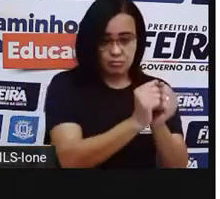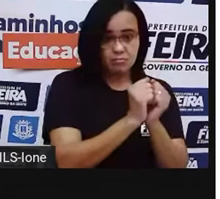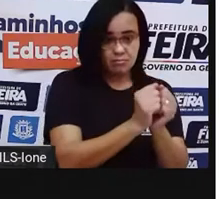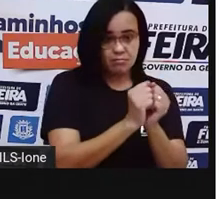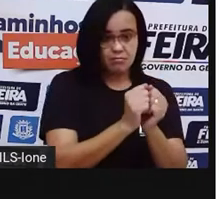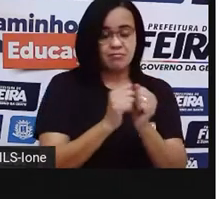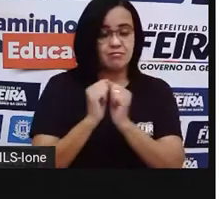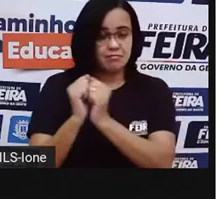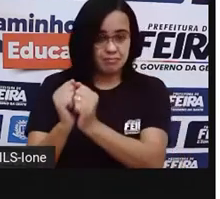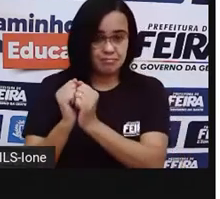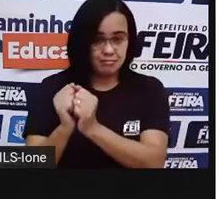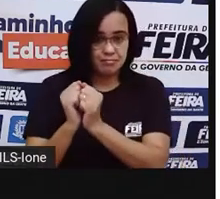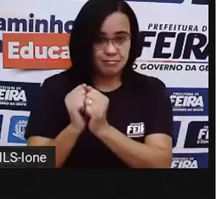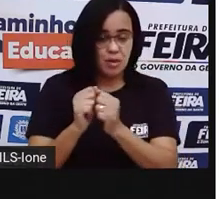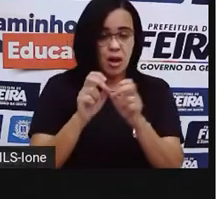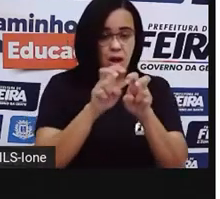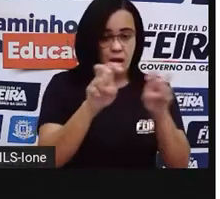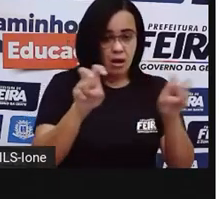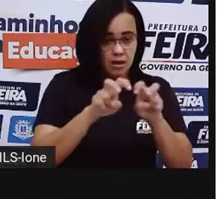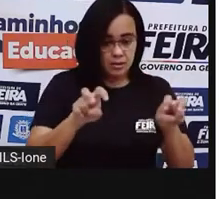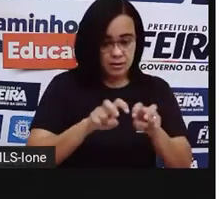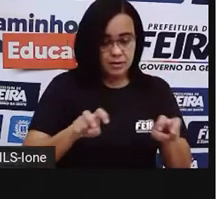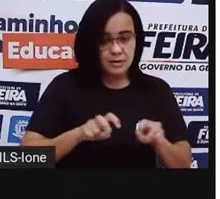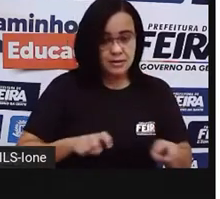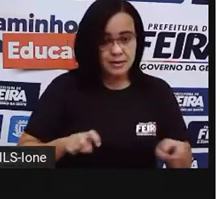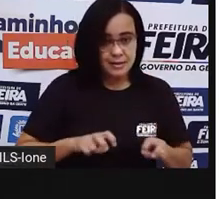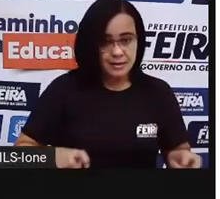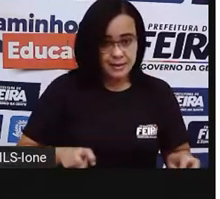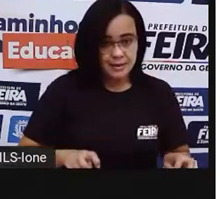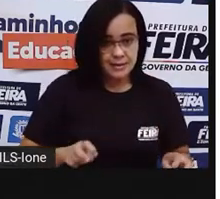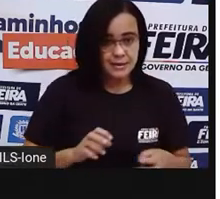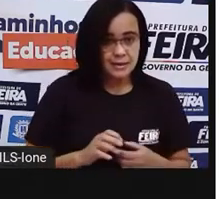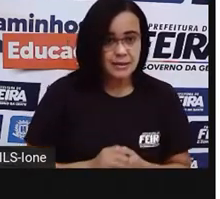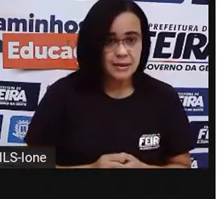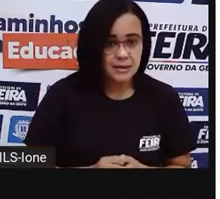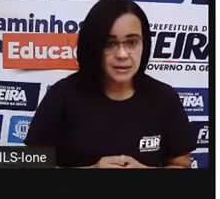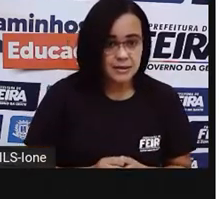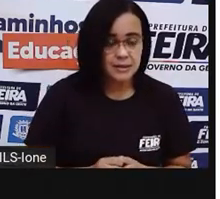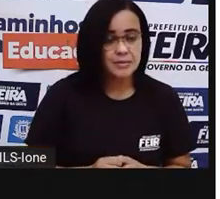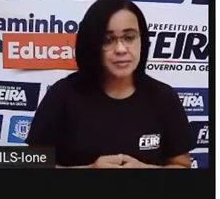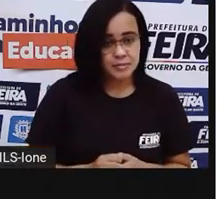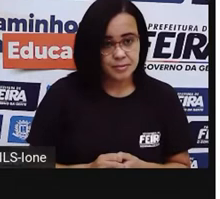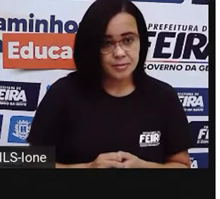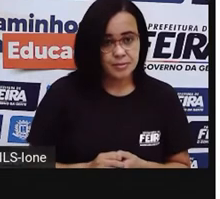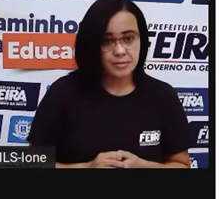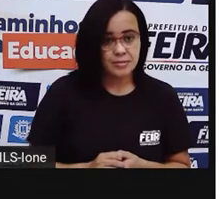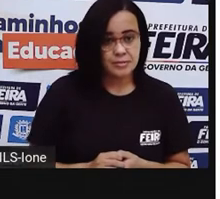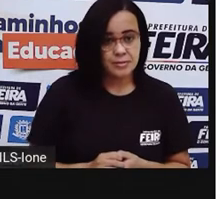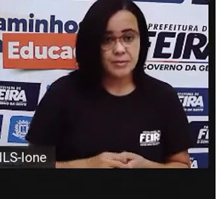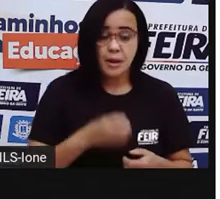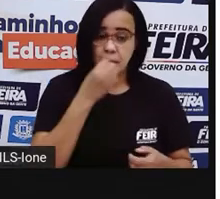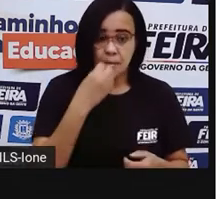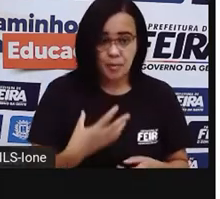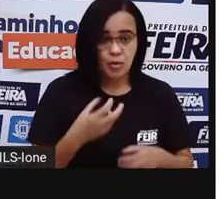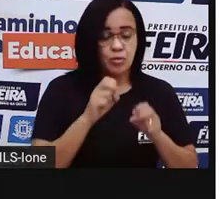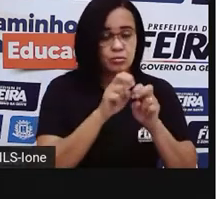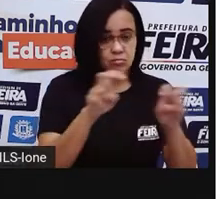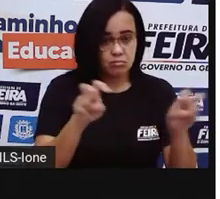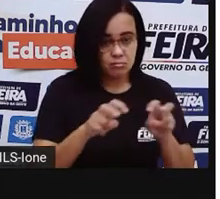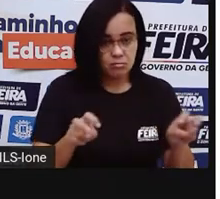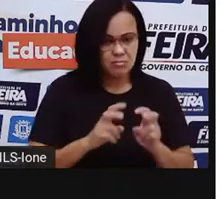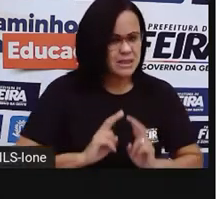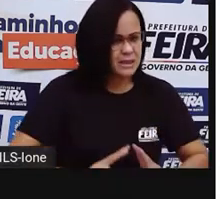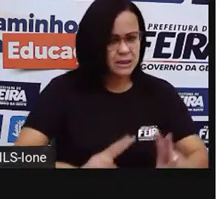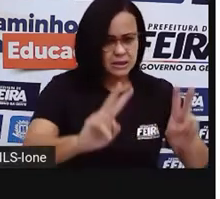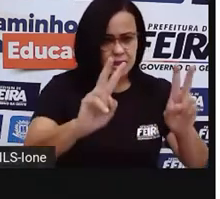lugar que tem as cadeiras fixas, né? Presas ali, que vai ficar para sempre naquela posição a cadeira, né? Dependendo da